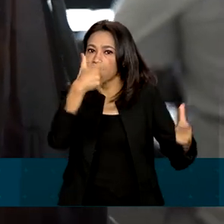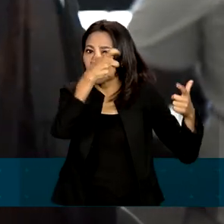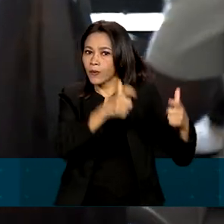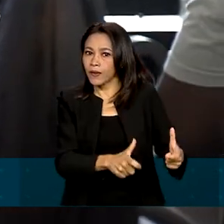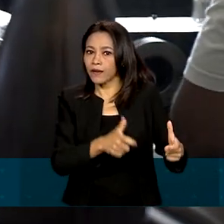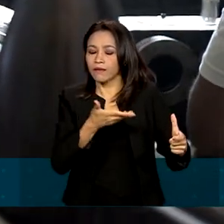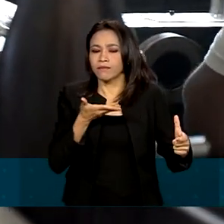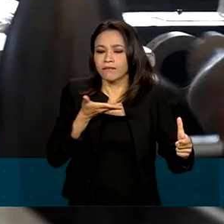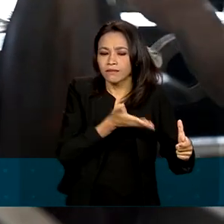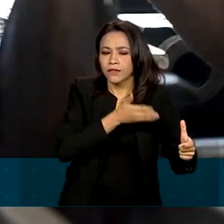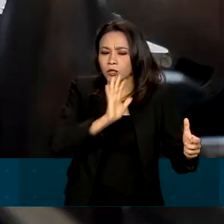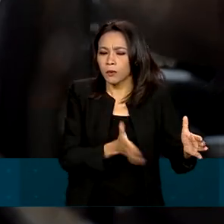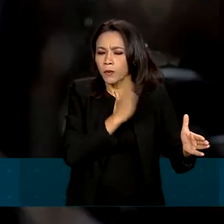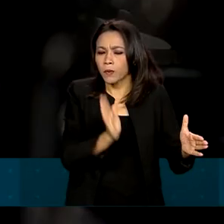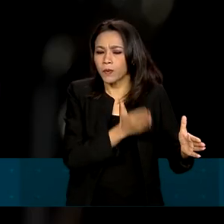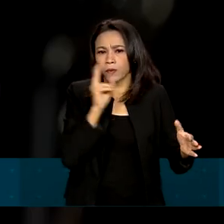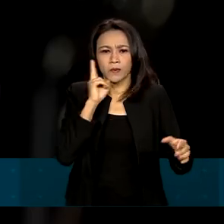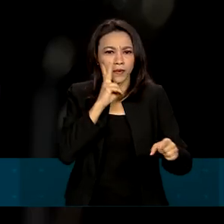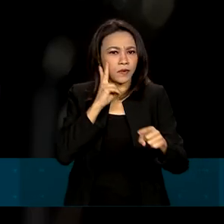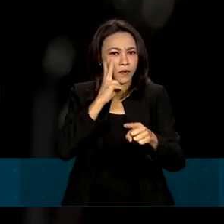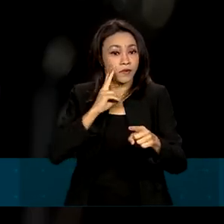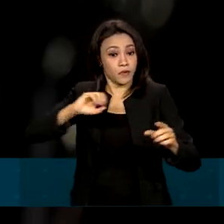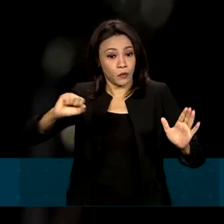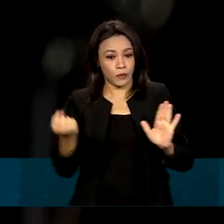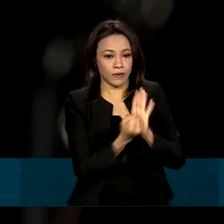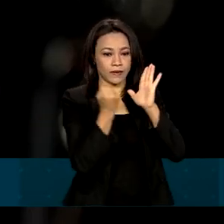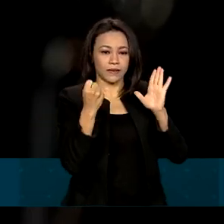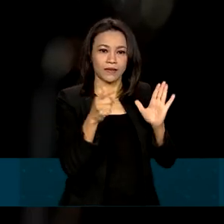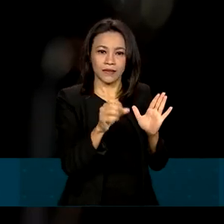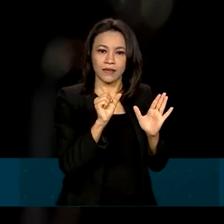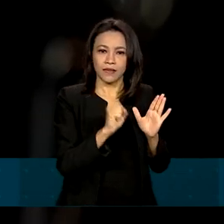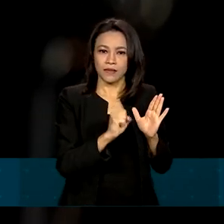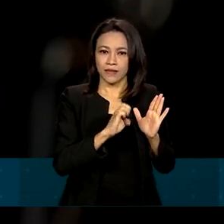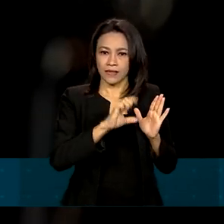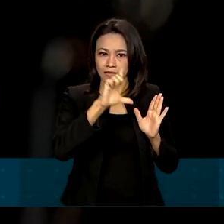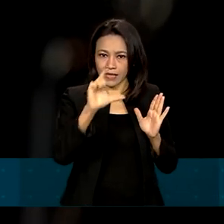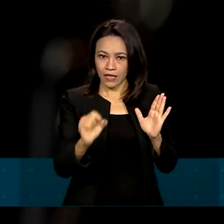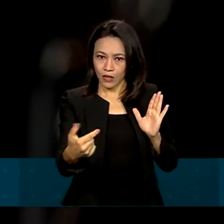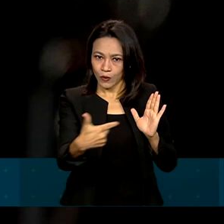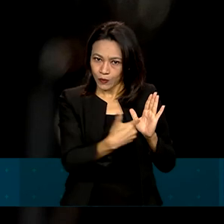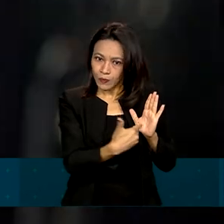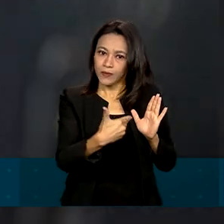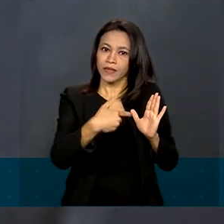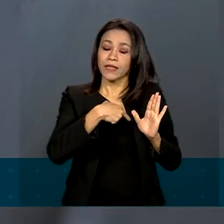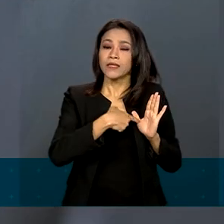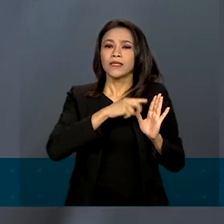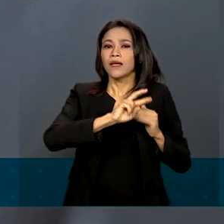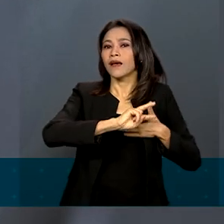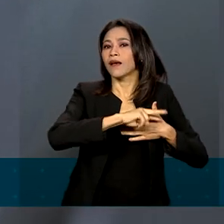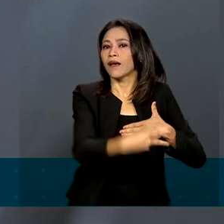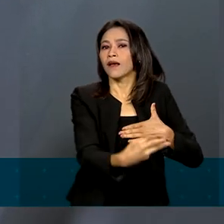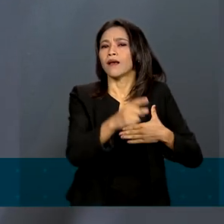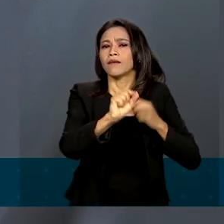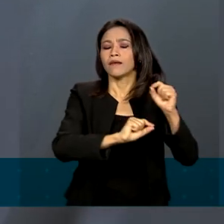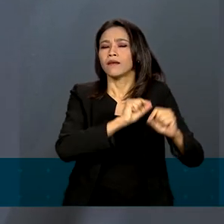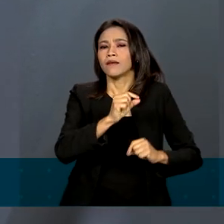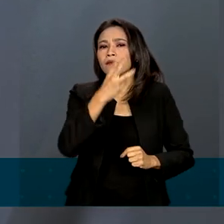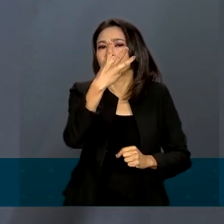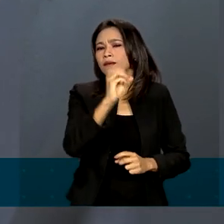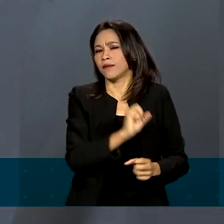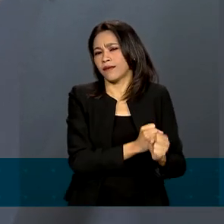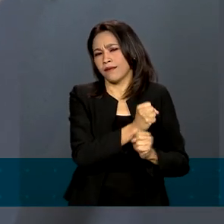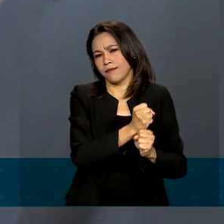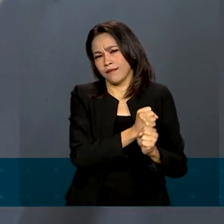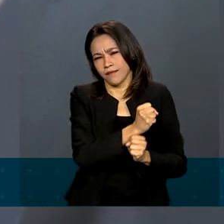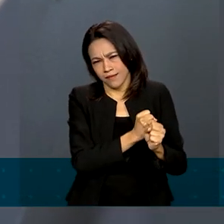extração e produção do vinho. O selo ganho pelo Vale do Rio São Francisco é fruto de mais de 30 anos